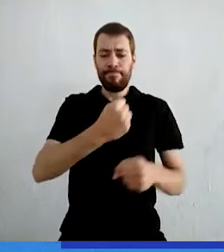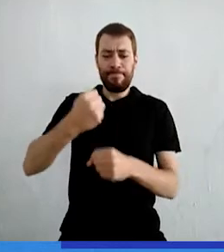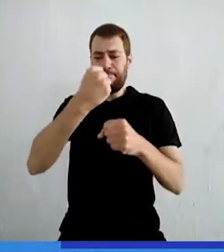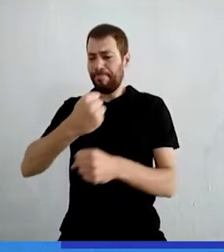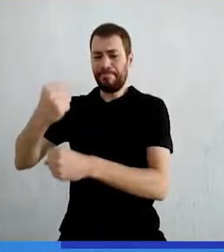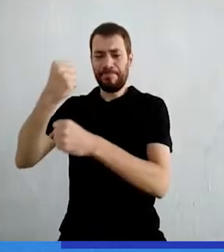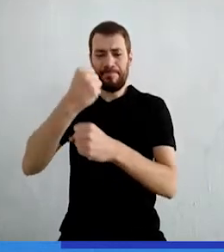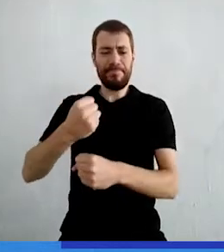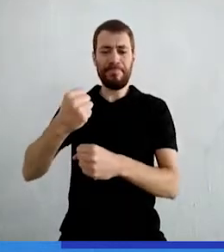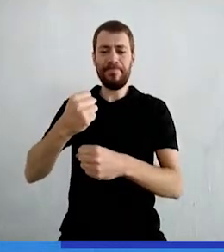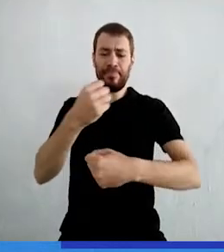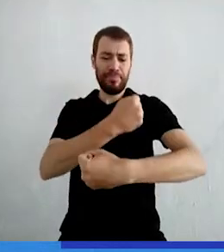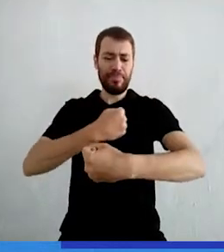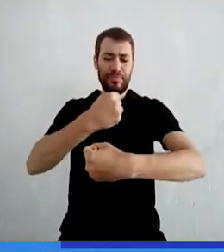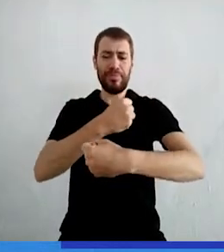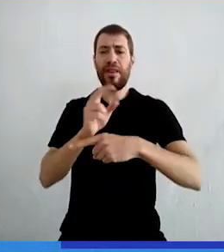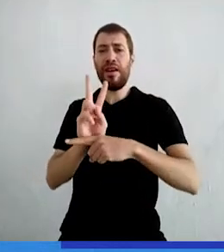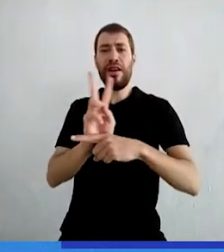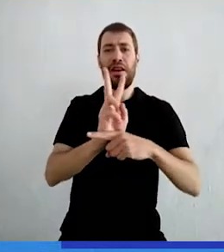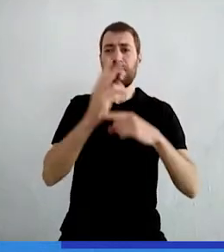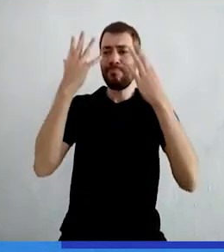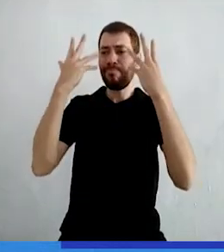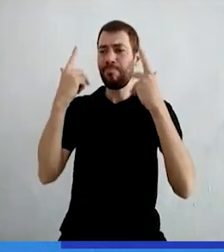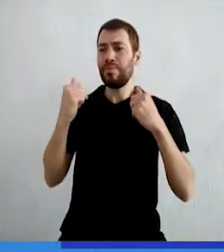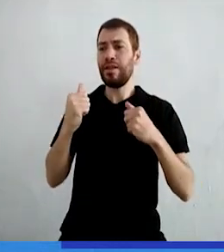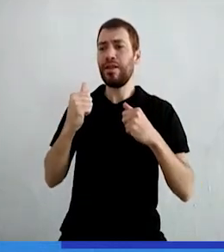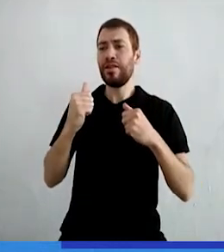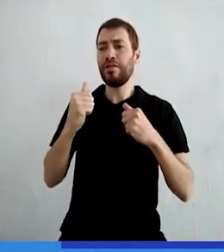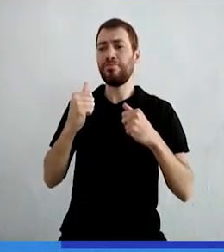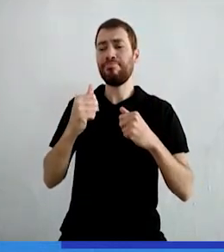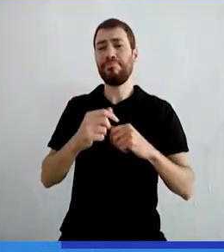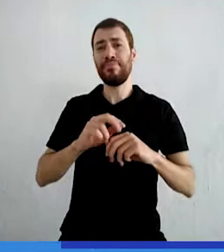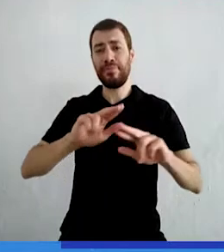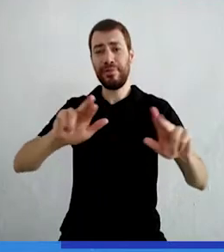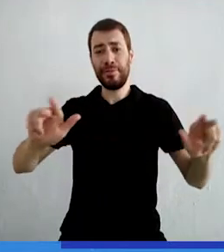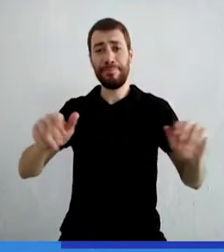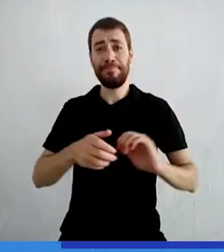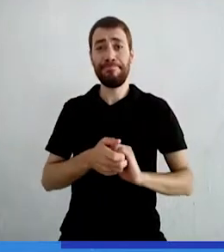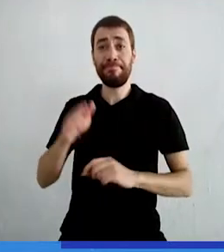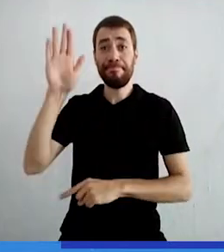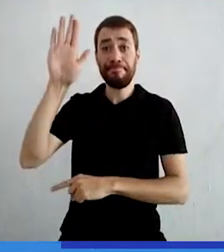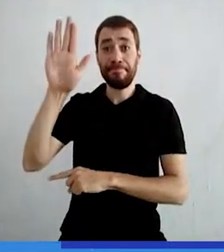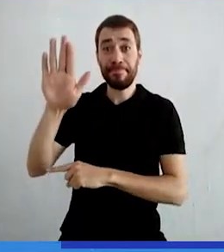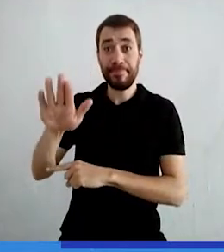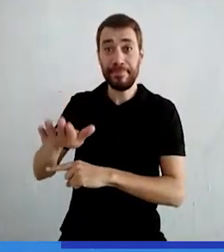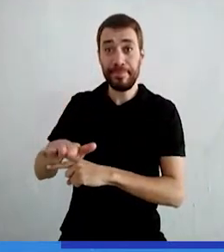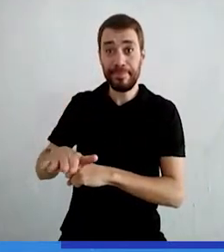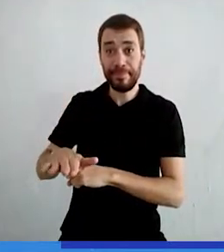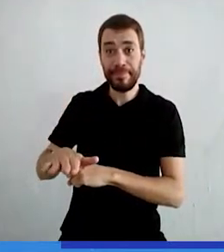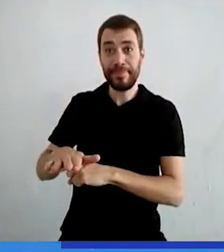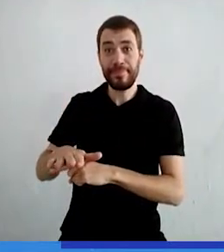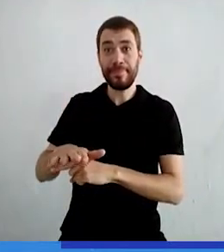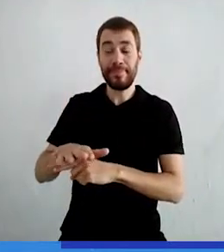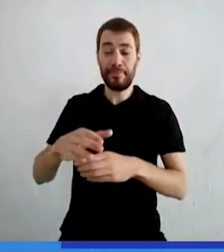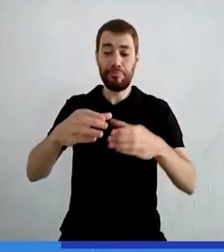a casa, fazia comida, vigiava os bichos Ai E todo fim de tarde buscava